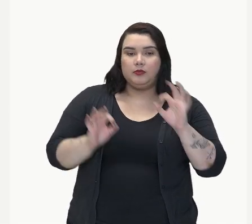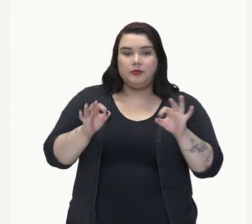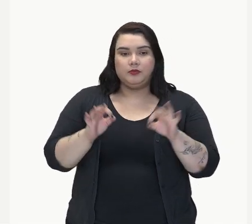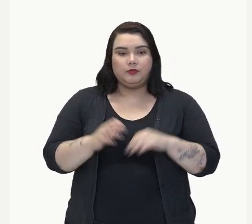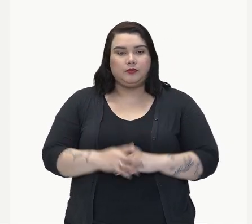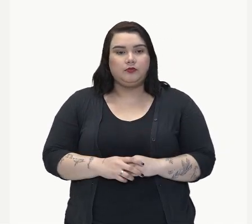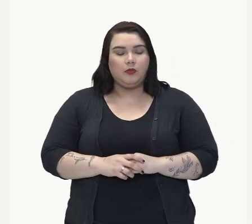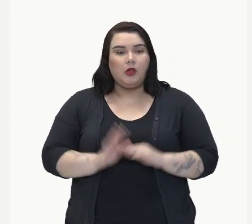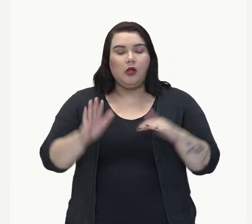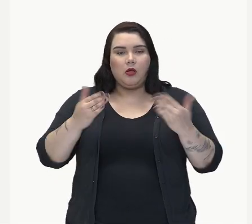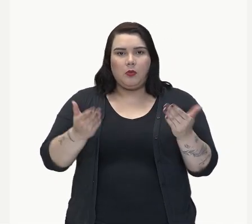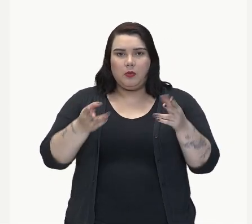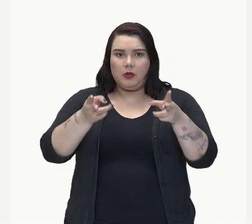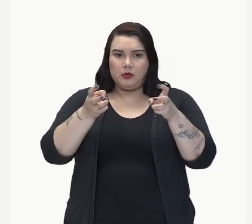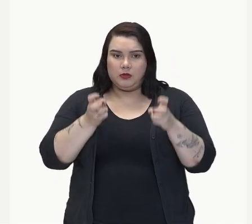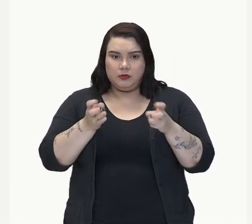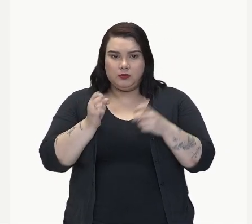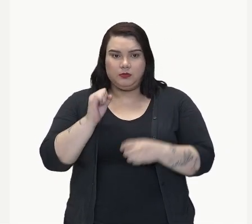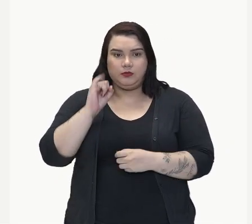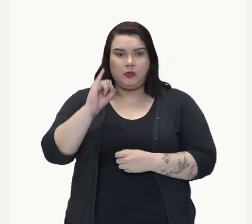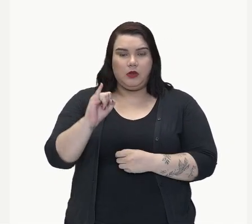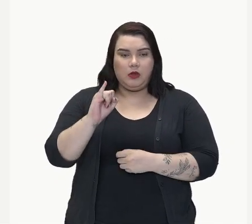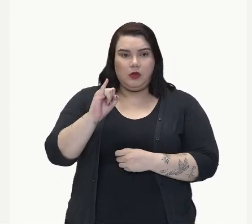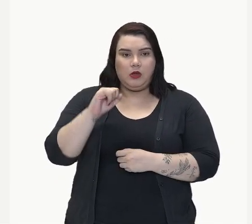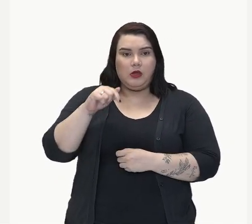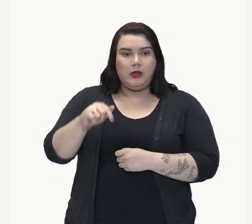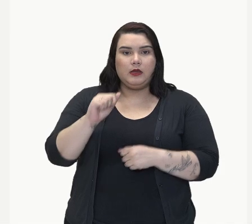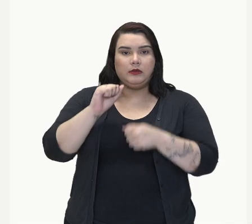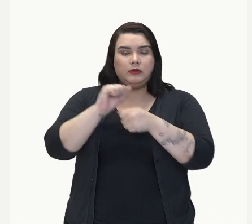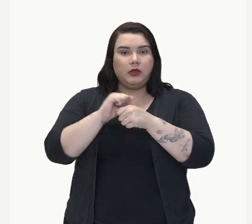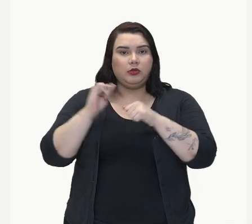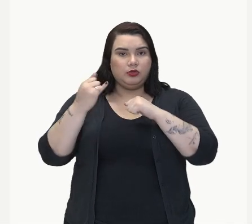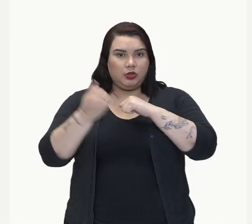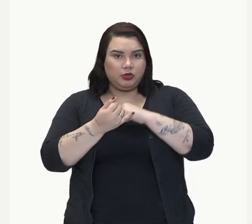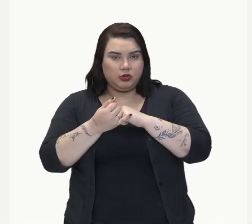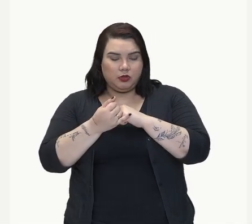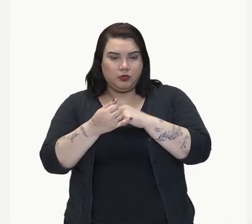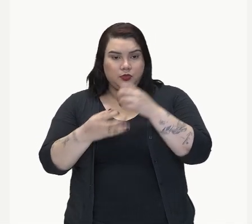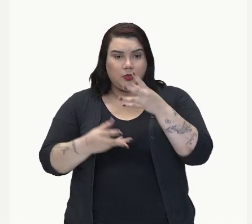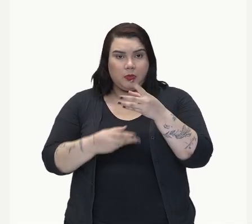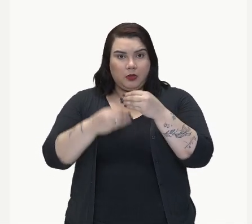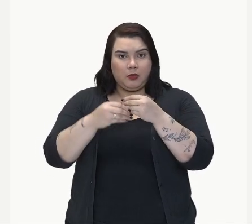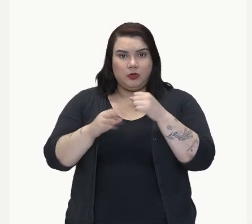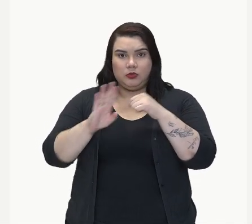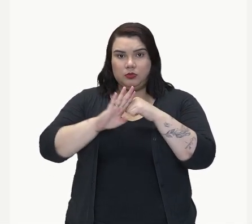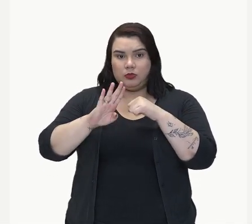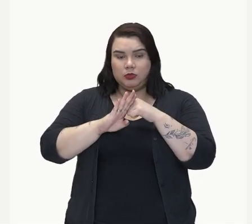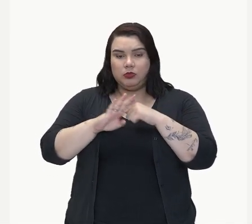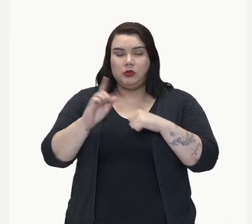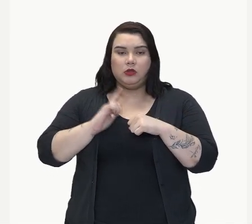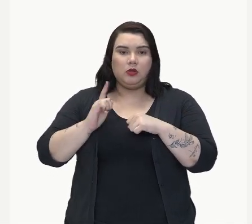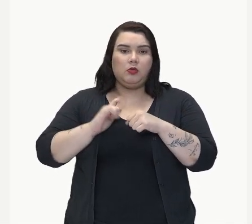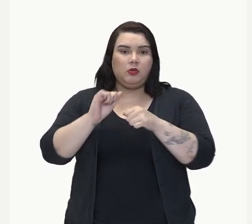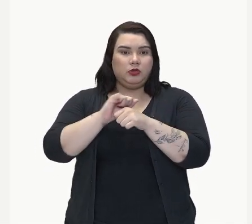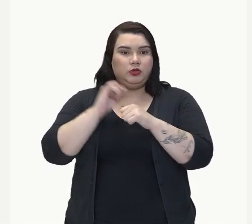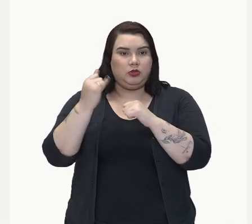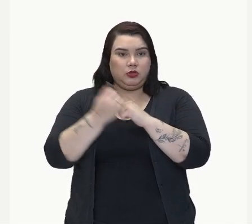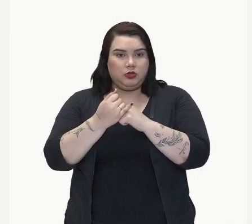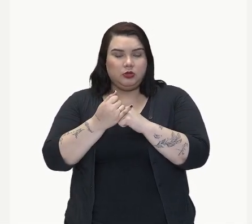Quando o adjunto adnominal perdão, quando ele estiver nesse adjetivo, nessa função,